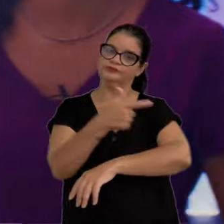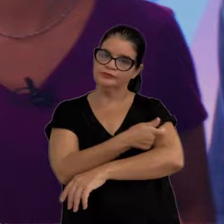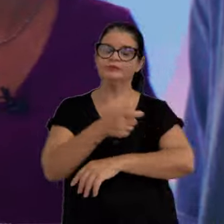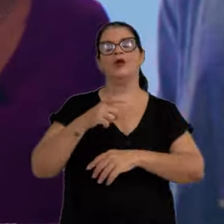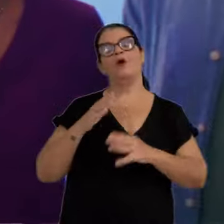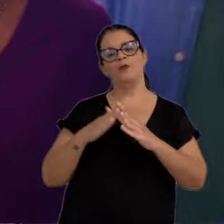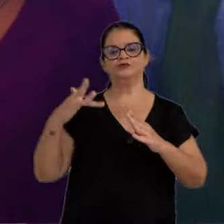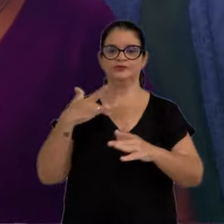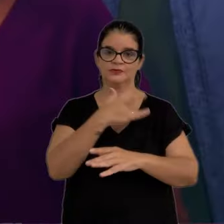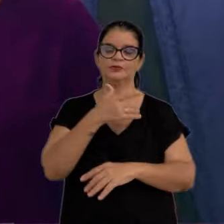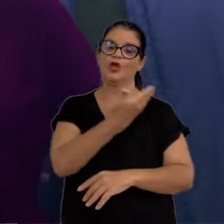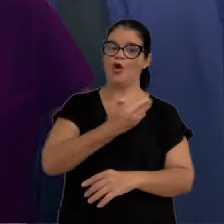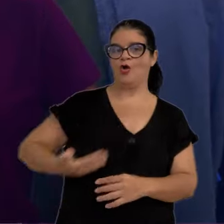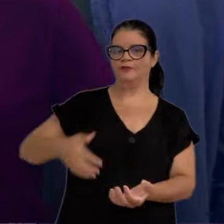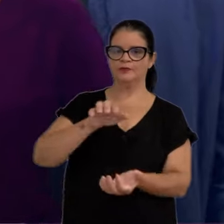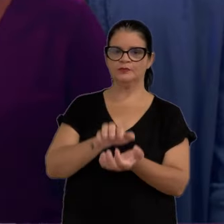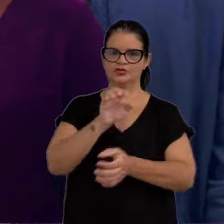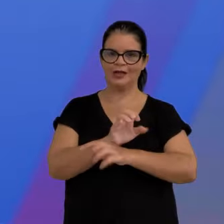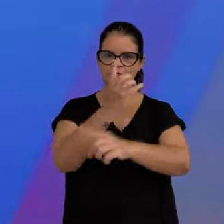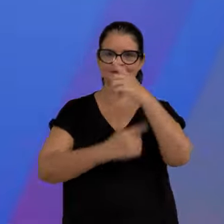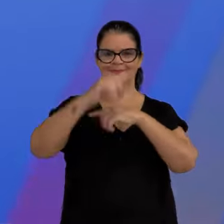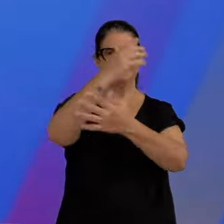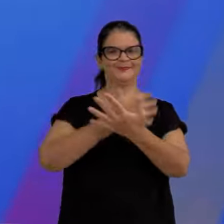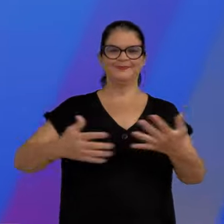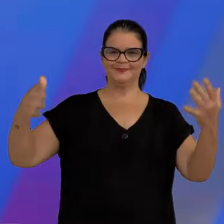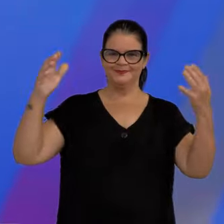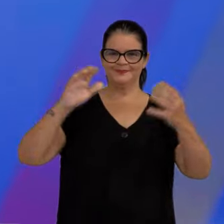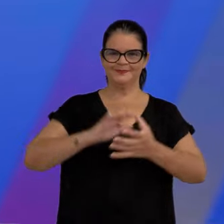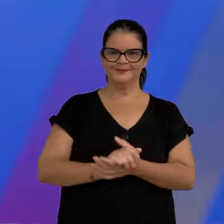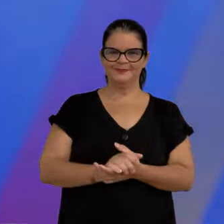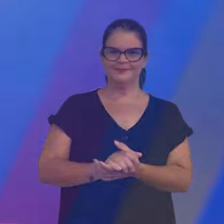site e atualize a sua caderneta de vacinação no posto de saúde. Governo de Pernambuco. Estado de mudança. Governo